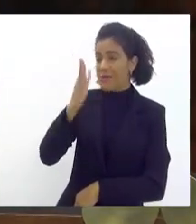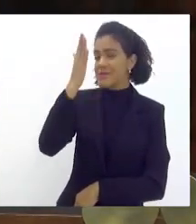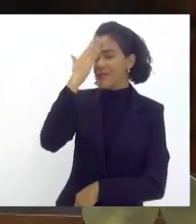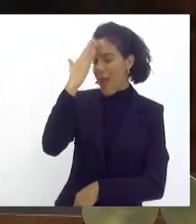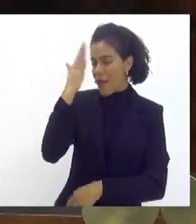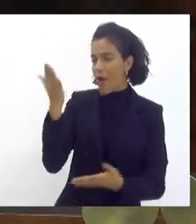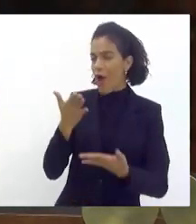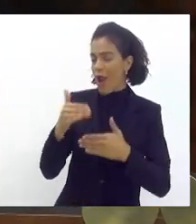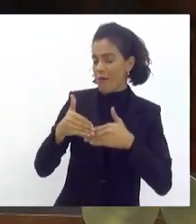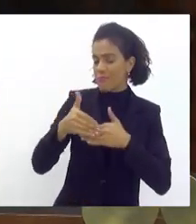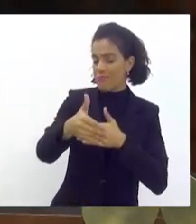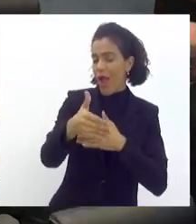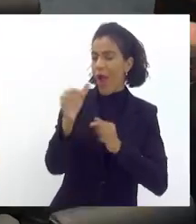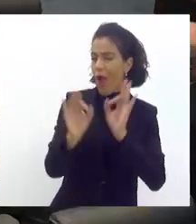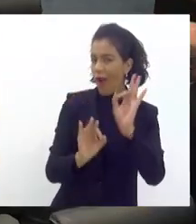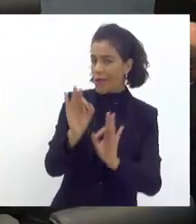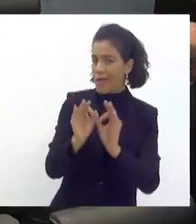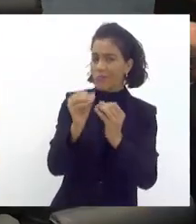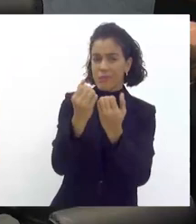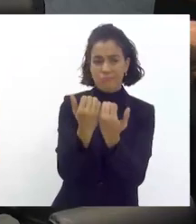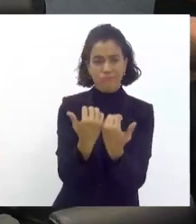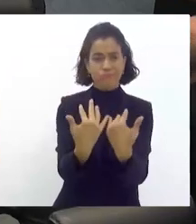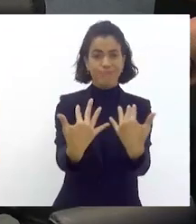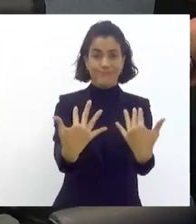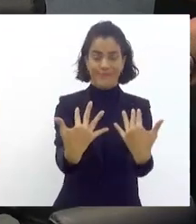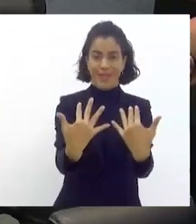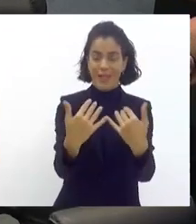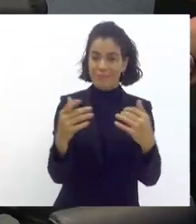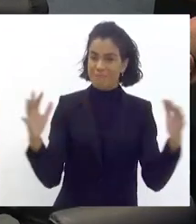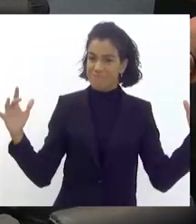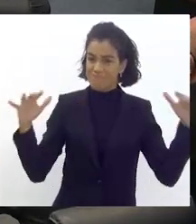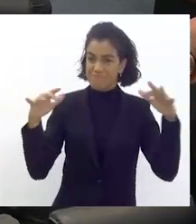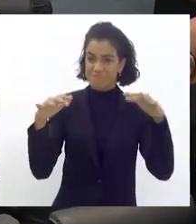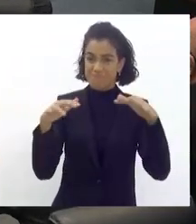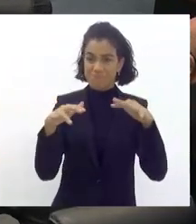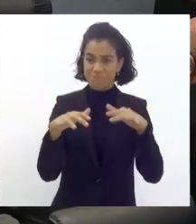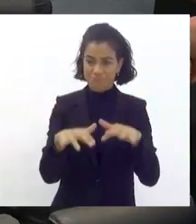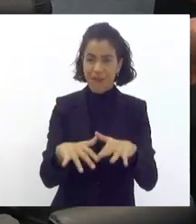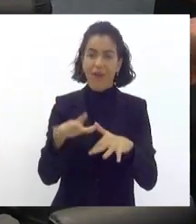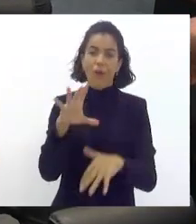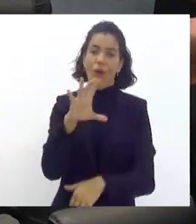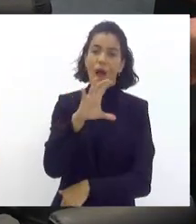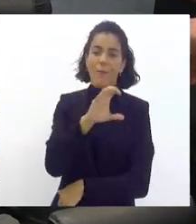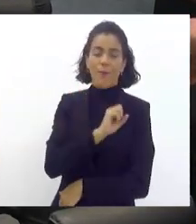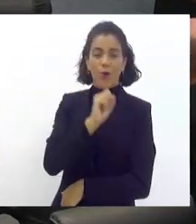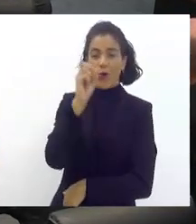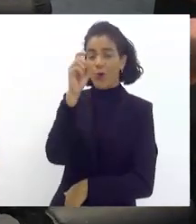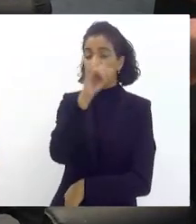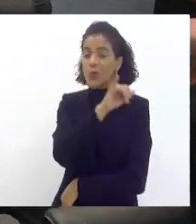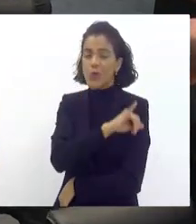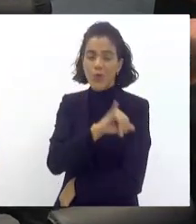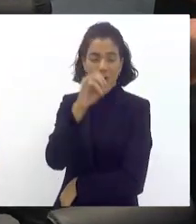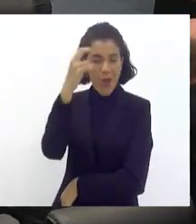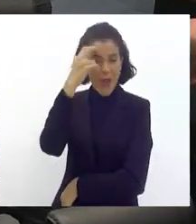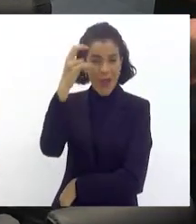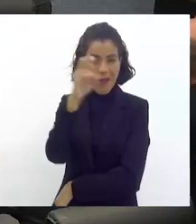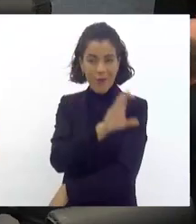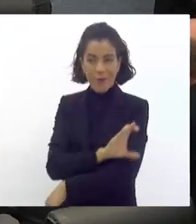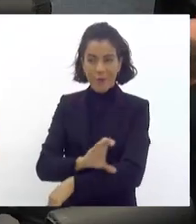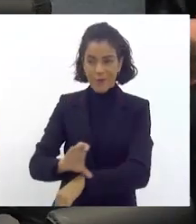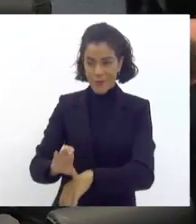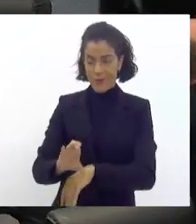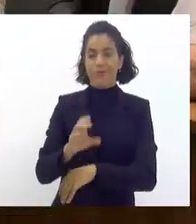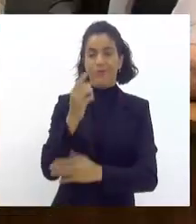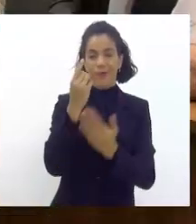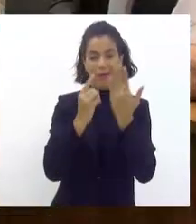no auditório, num lugar bastante amplo, porque o tema move multidões, move a paixão do Rio de Janeiro, a nossa cultura, e é fundamental